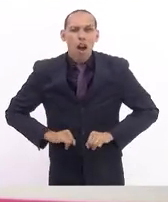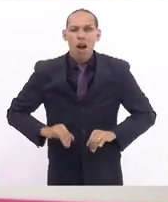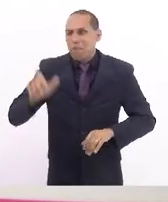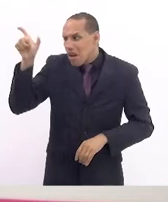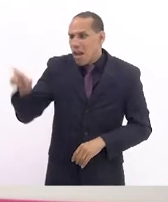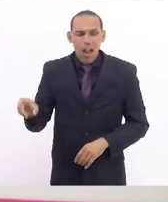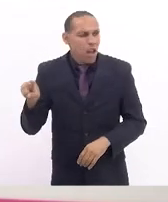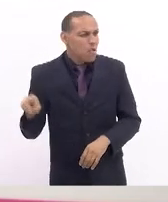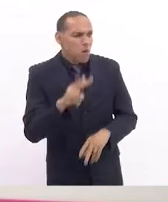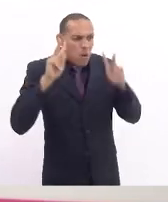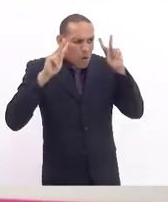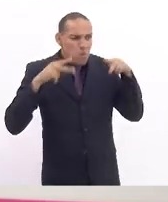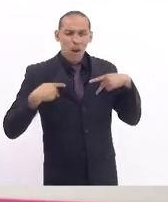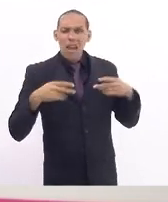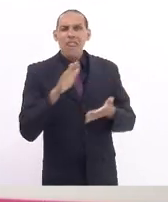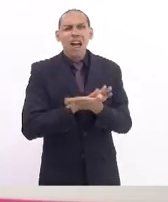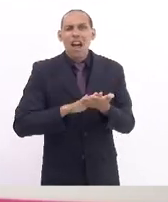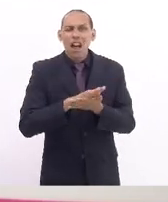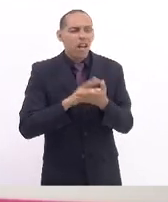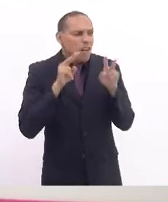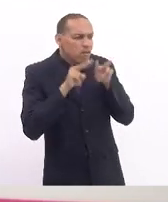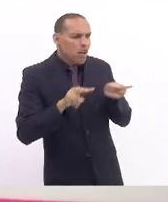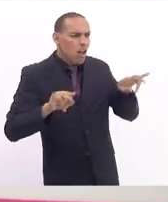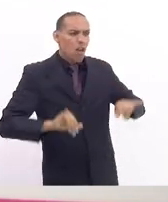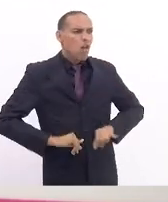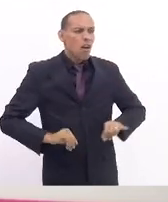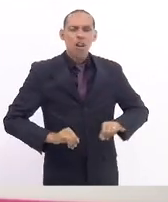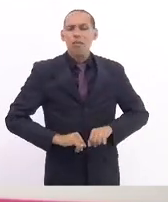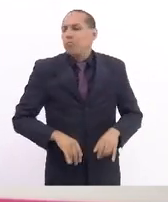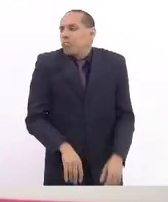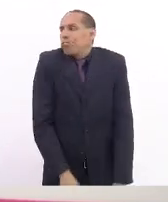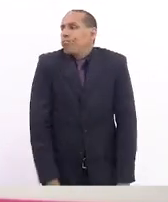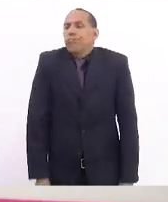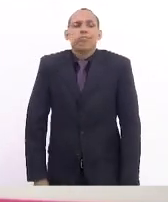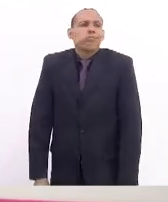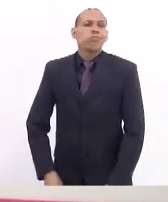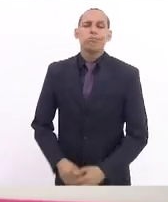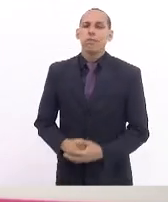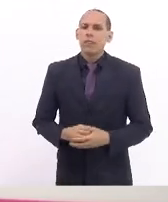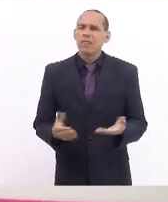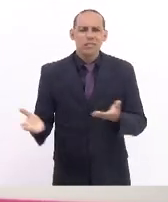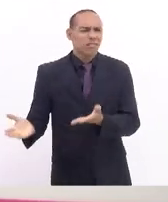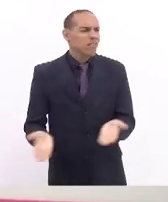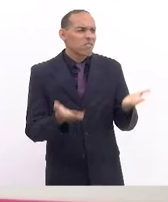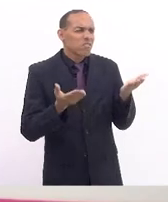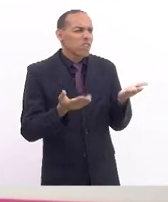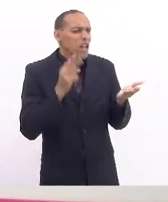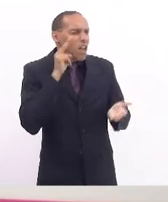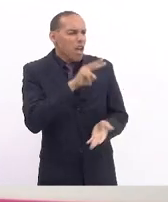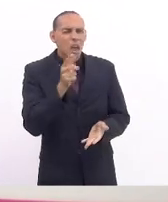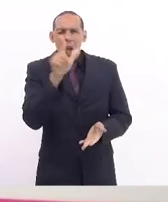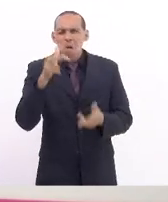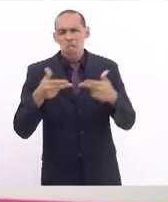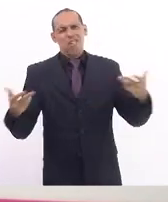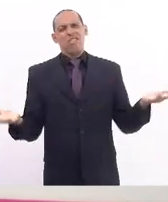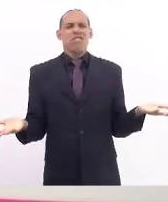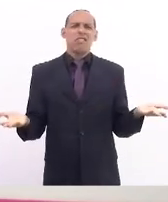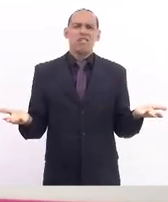não era humano de ver ali o sofrimento daquelas pessoas ali, foi lá observar outras coisas.